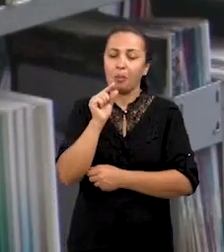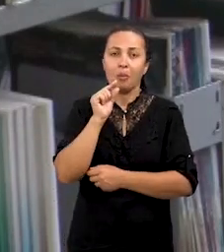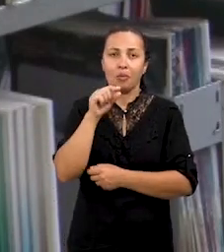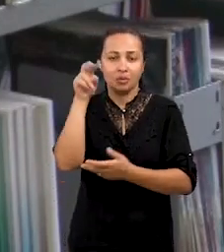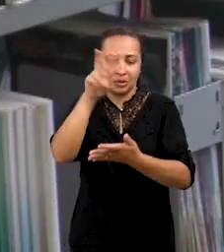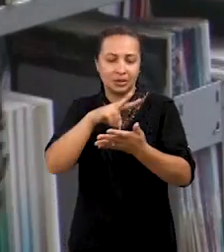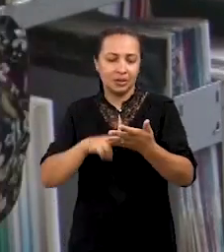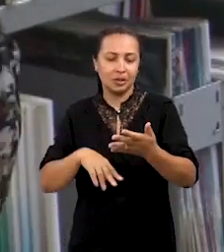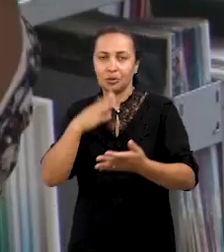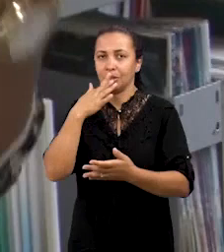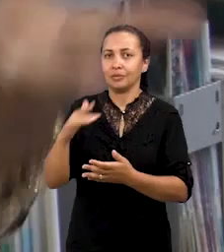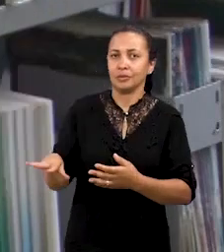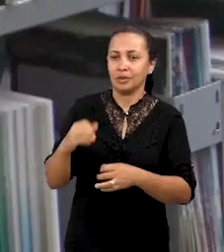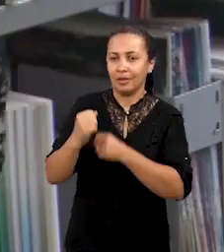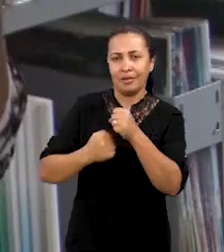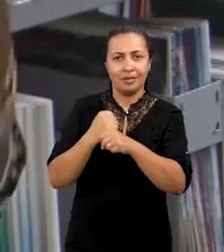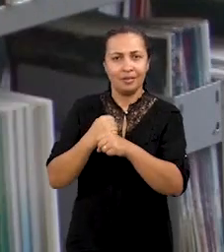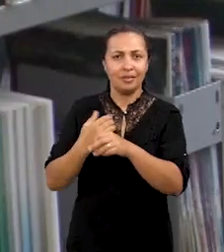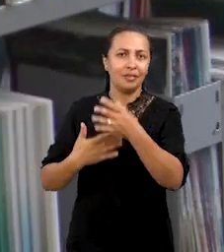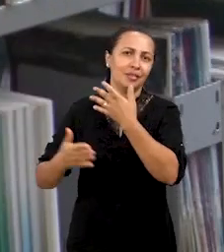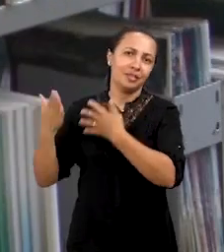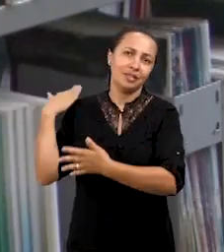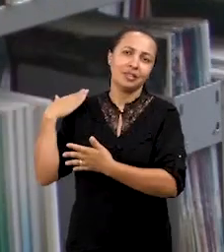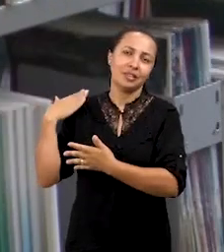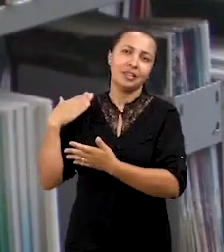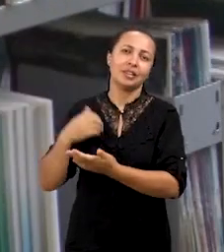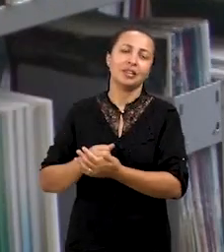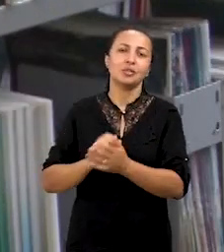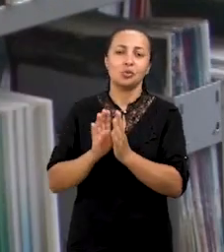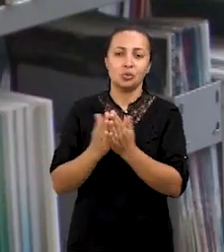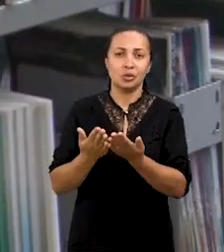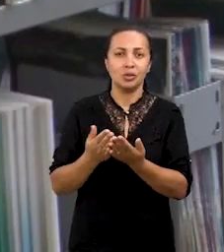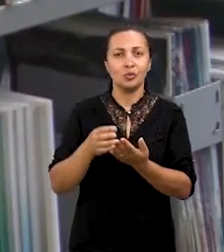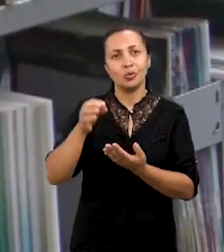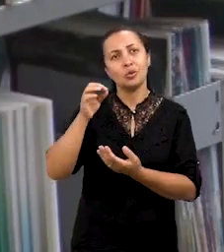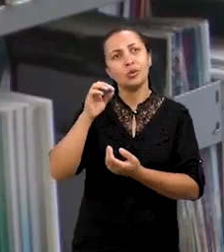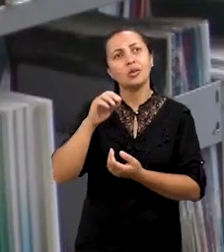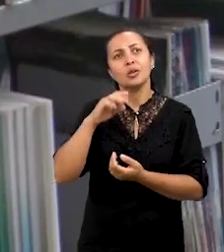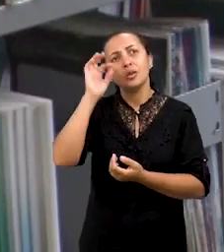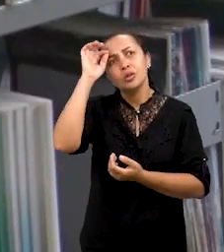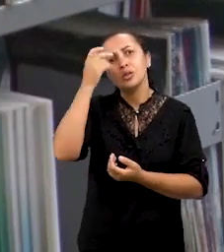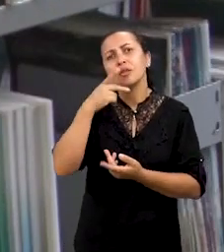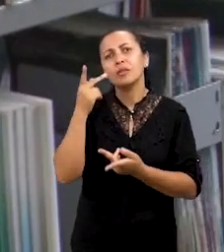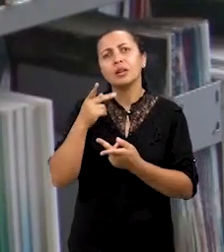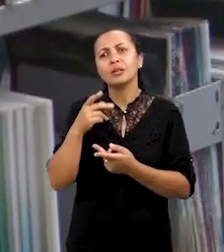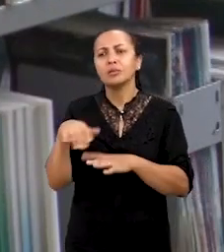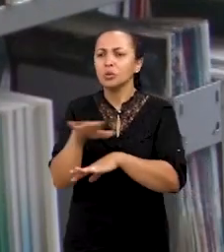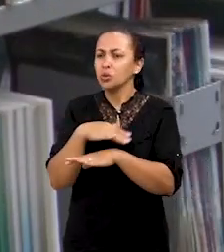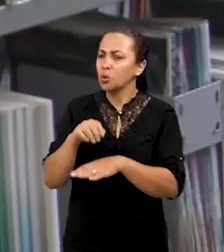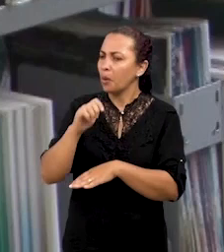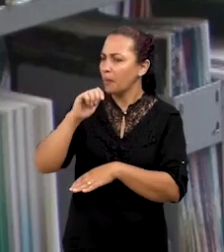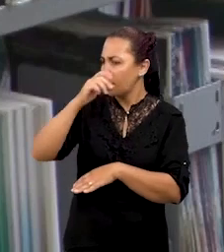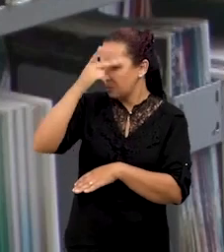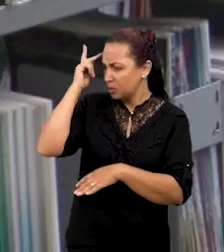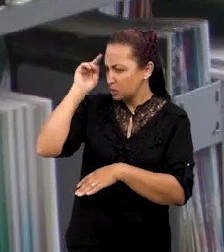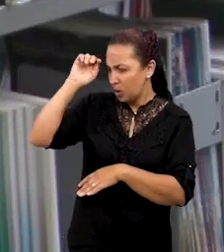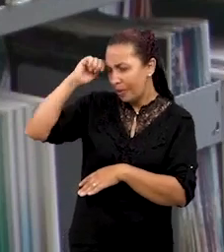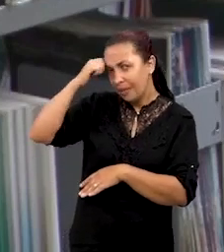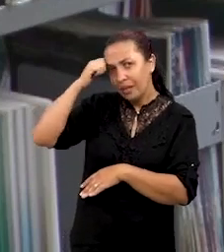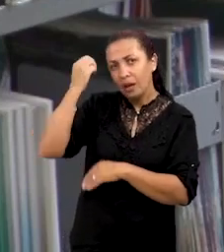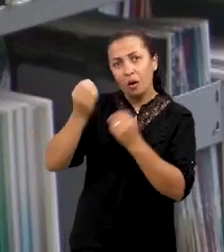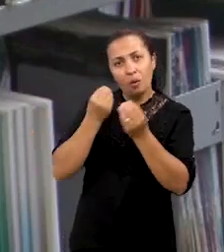infantil, anos atrás, décadas atrás, os livros contavam os negros não como os personagens